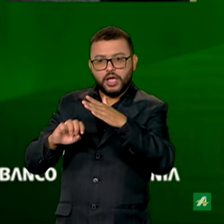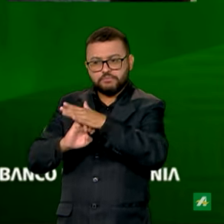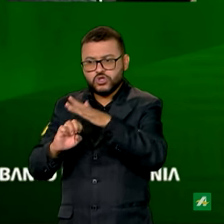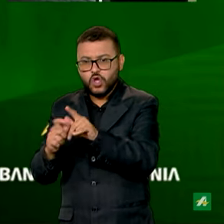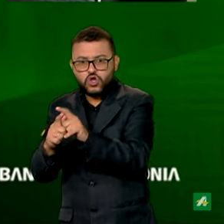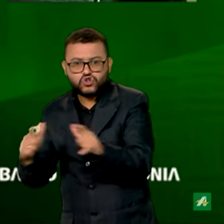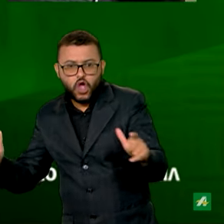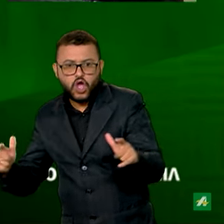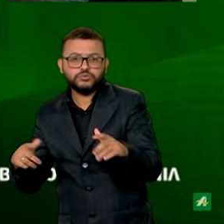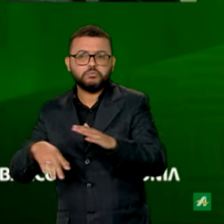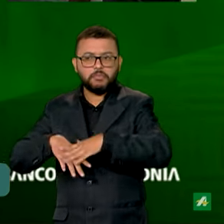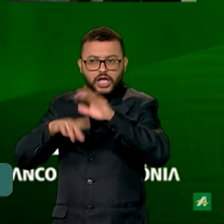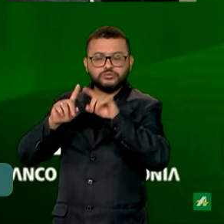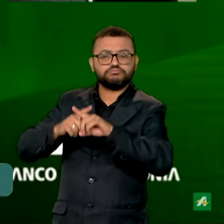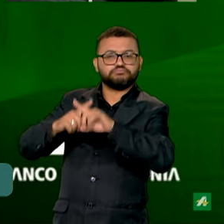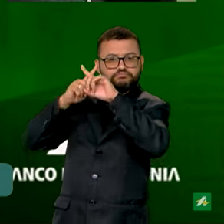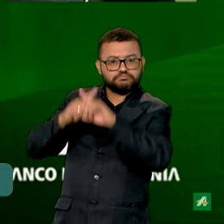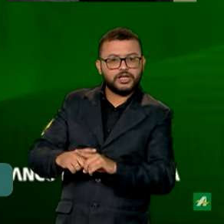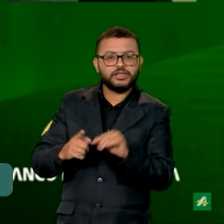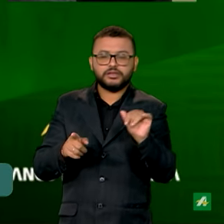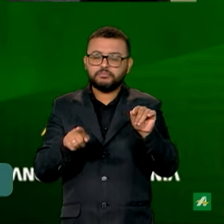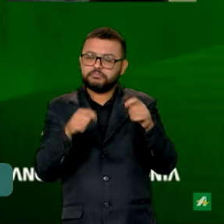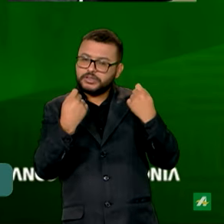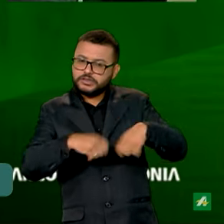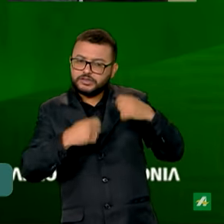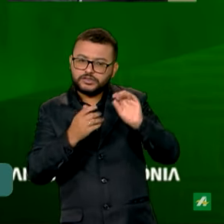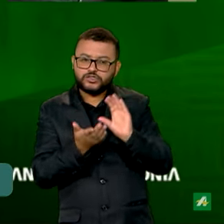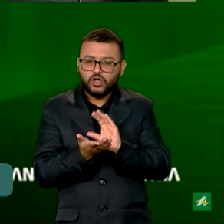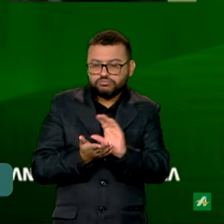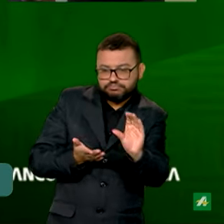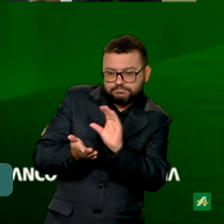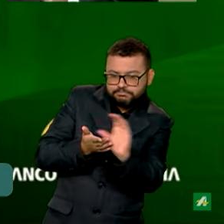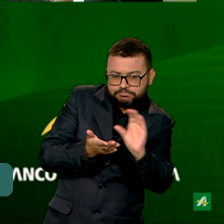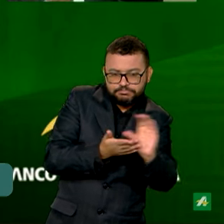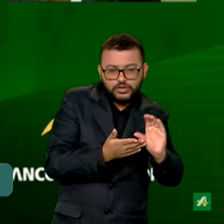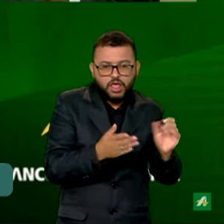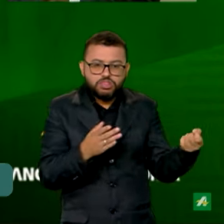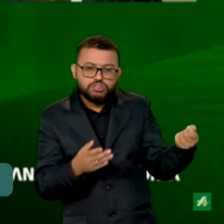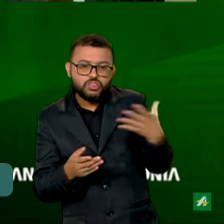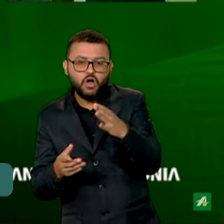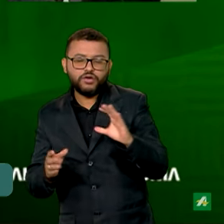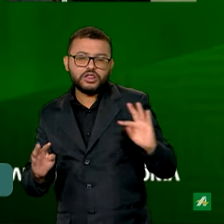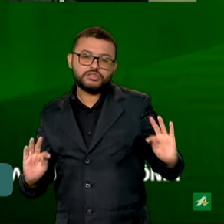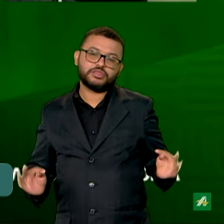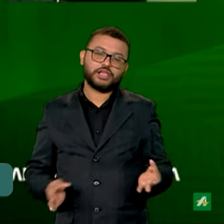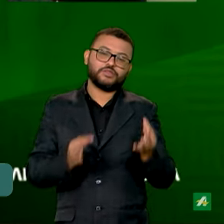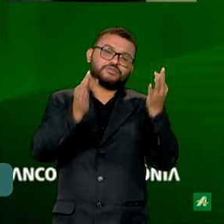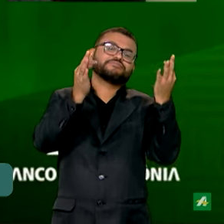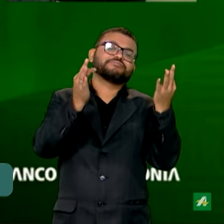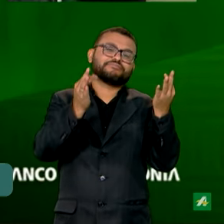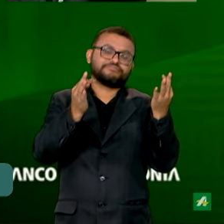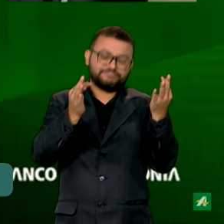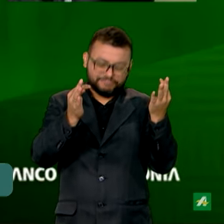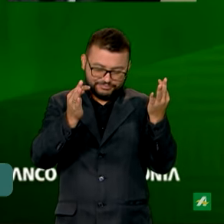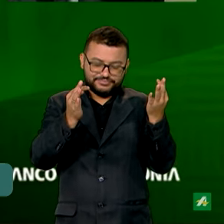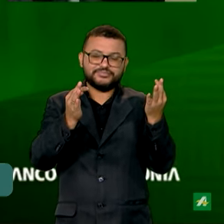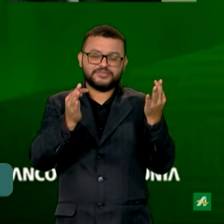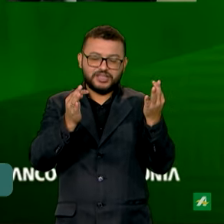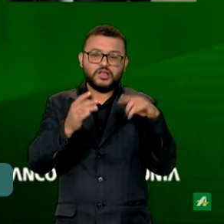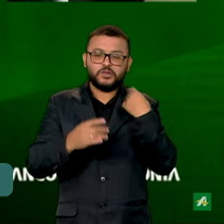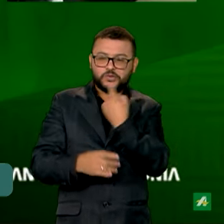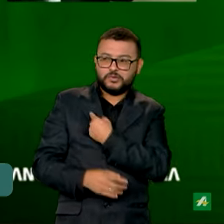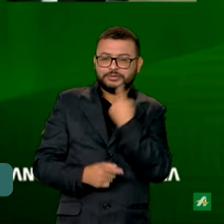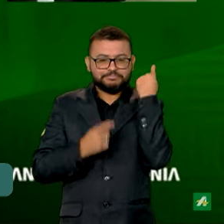trazer investimentos, que é o que, para novas tecnologias para essa região, e mais do que isso, a gente está